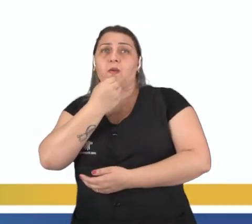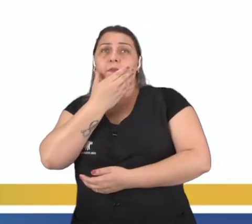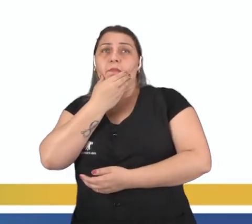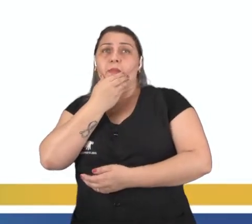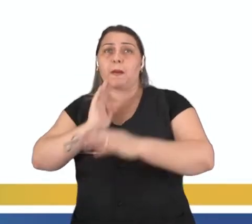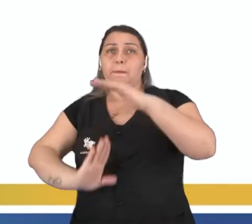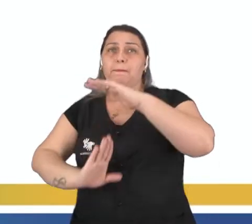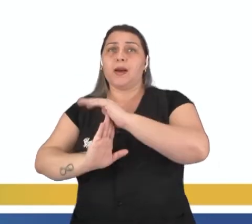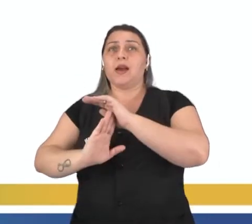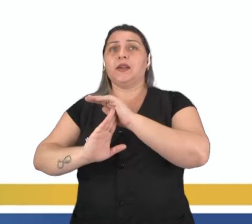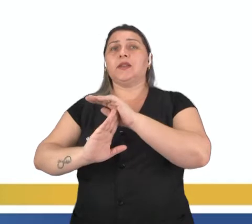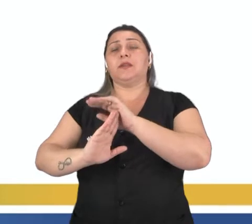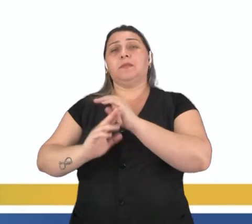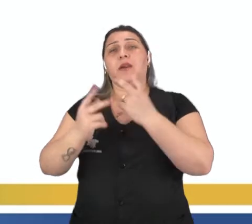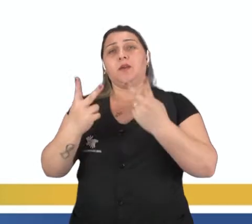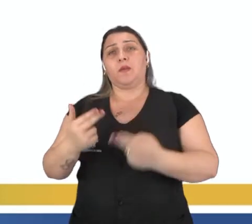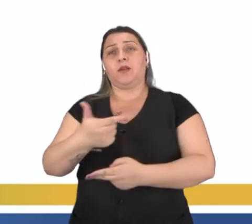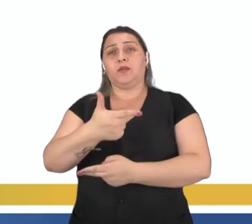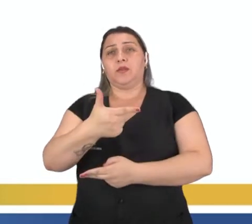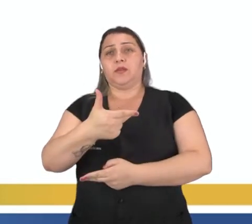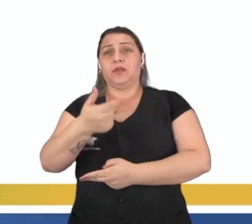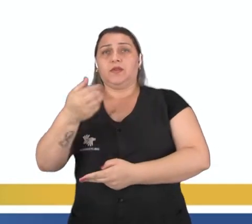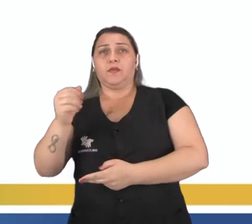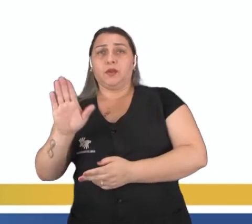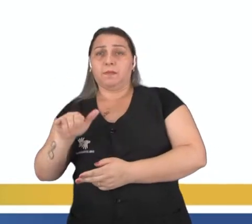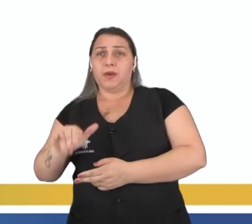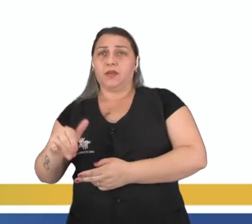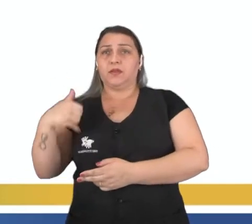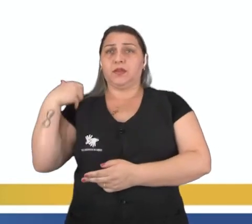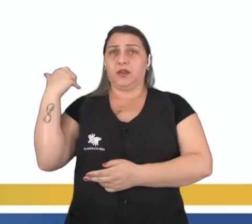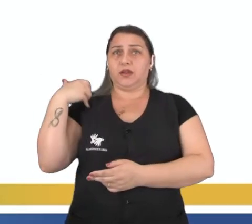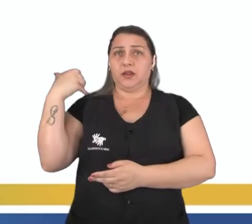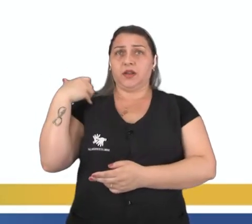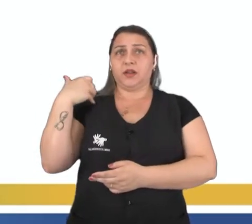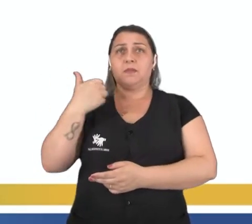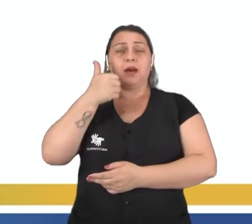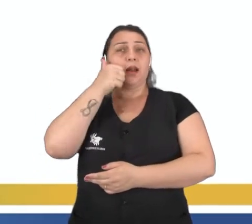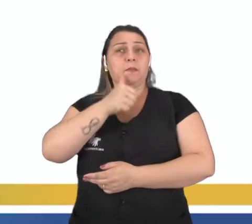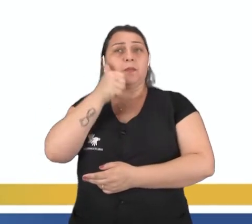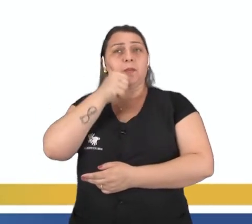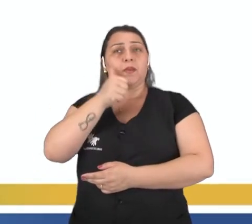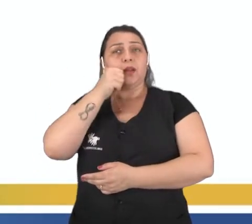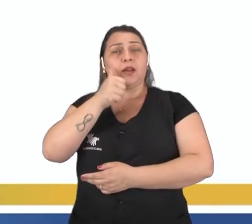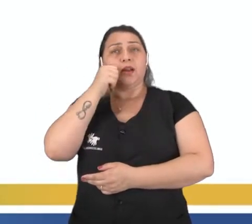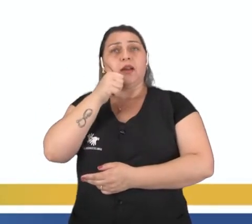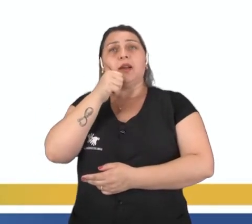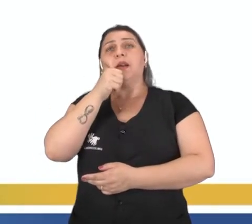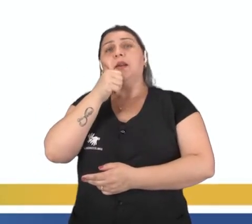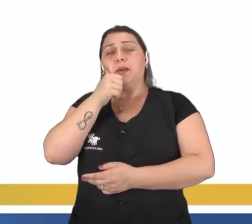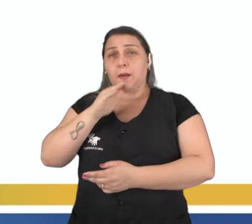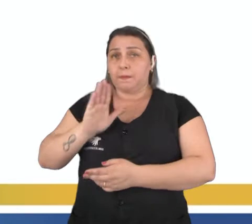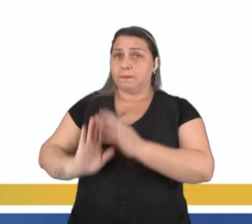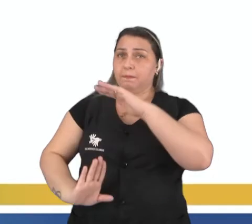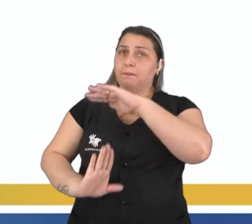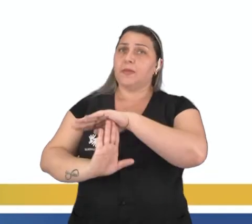cardíaca máxima igual a 220 menos a idade. E para mulheres, a frequência cardíaca máxima igual